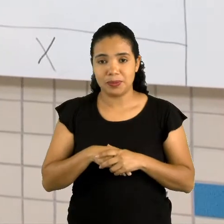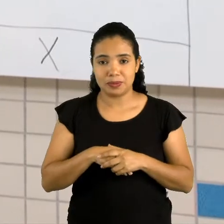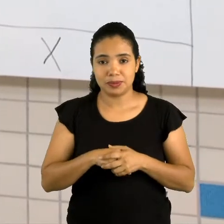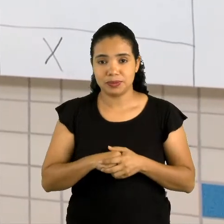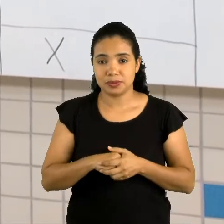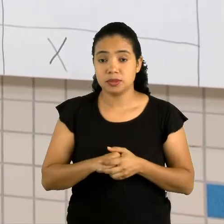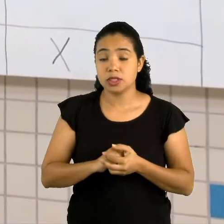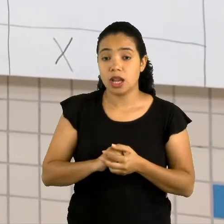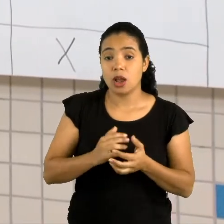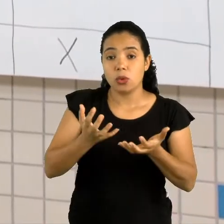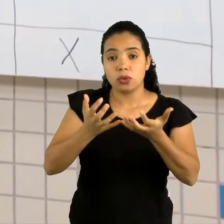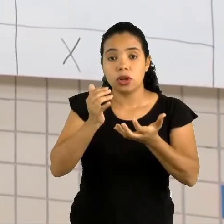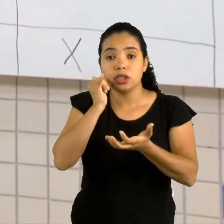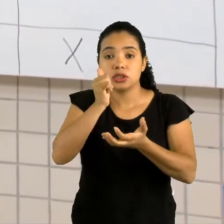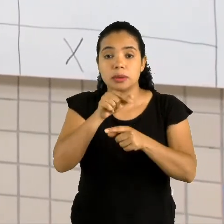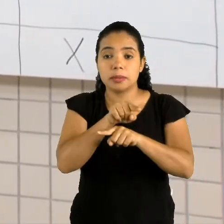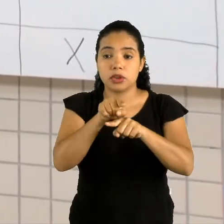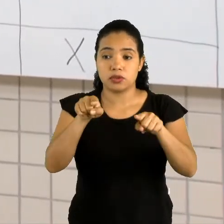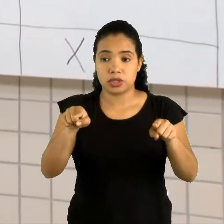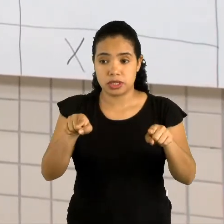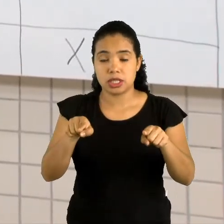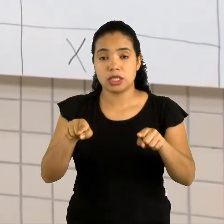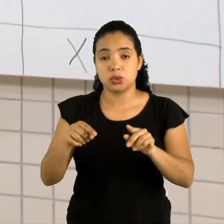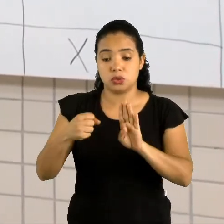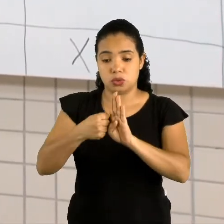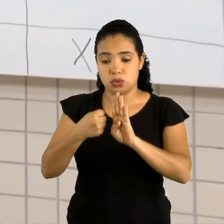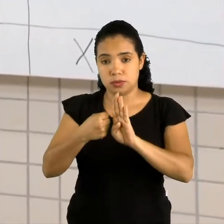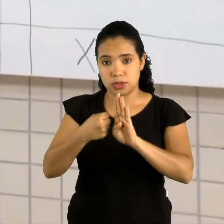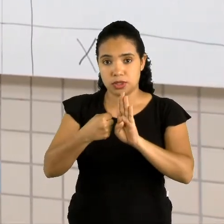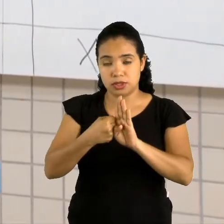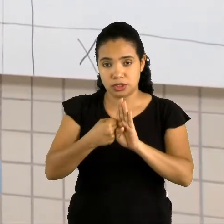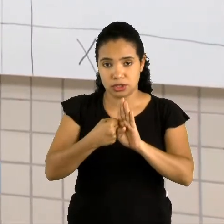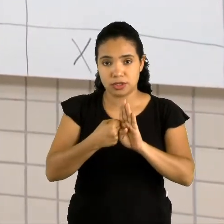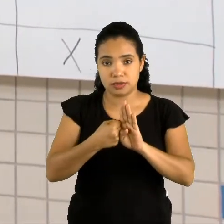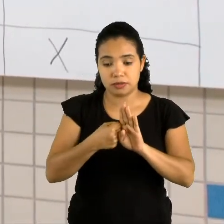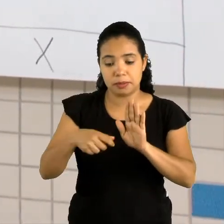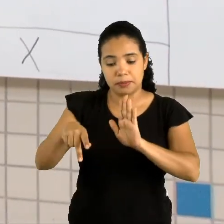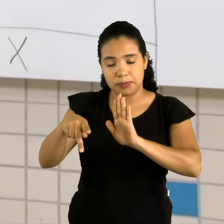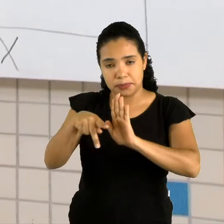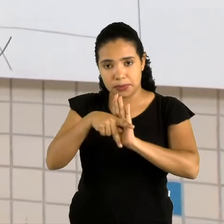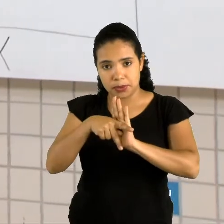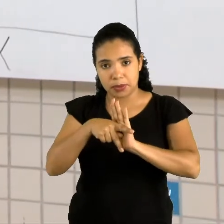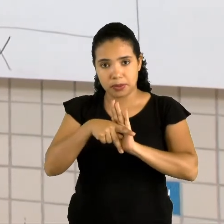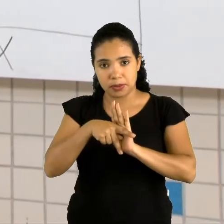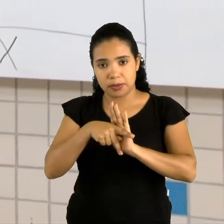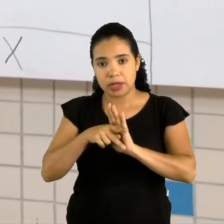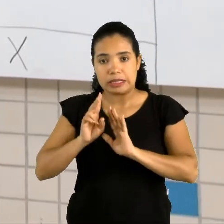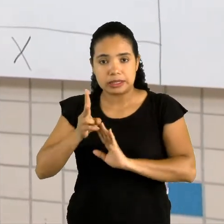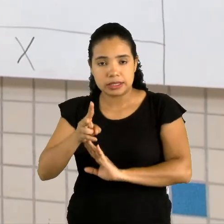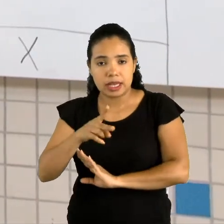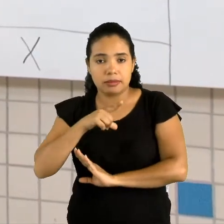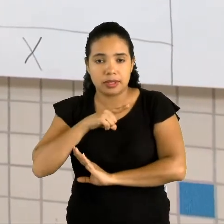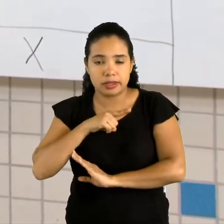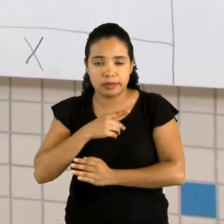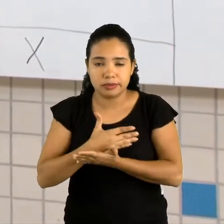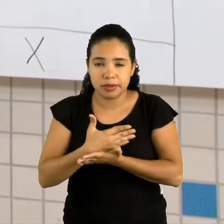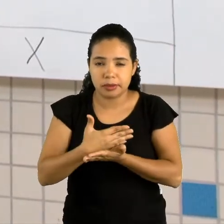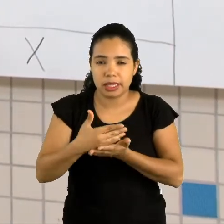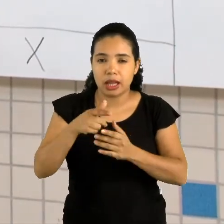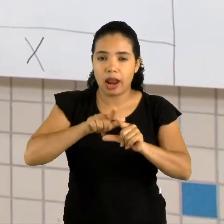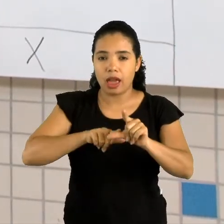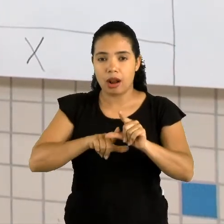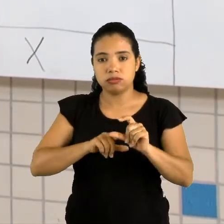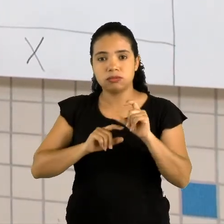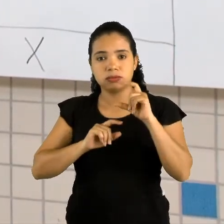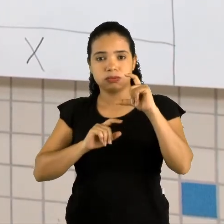O que eu quero dizer para vocês, o substantivo próprio, ele sempre vai começar com letra